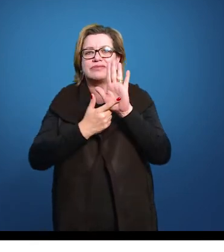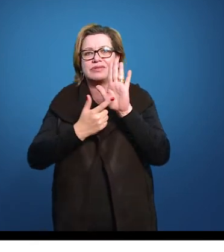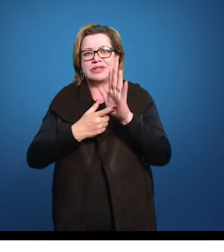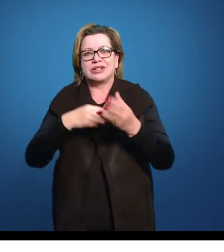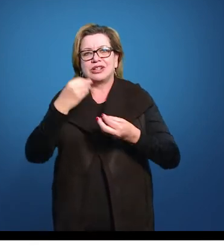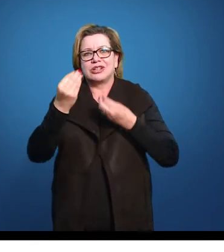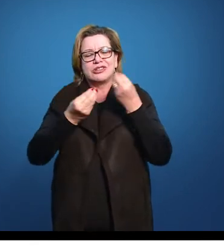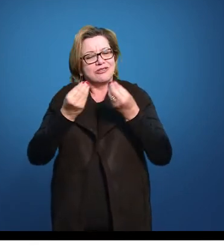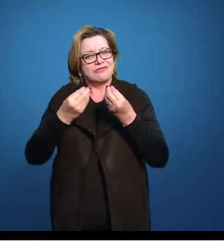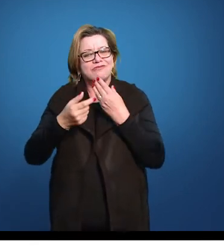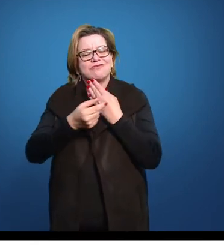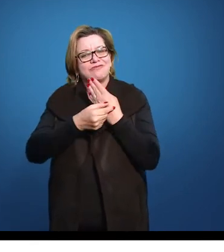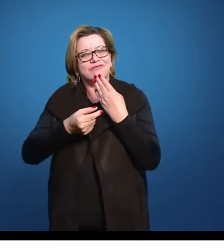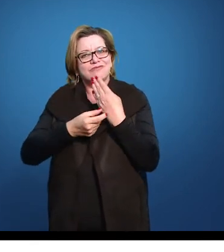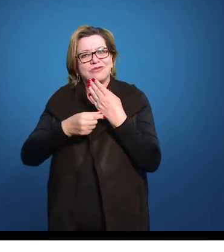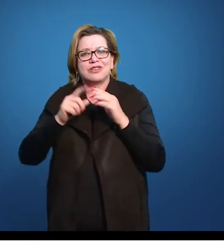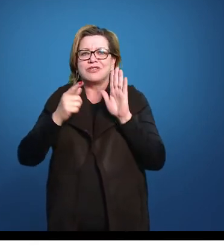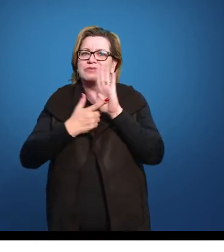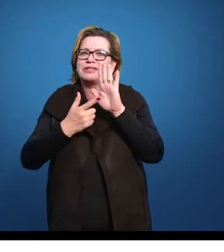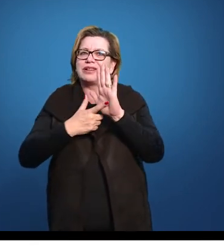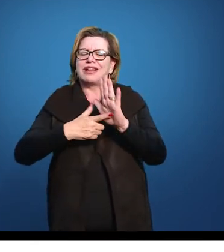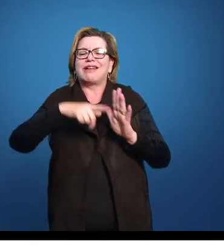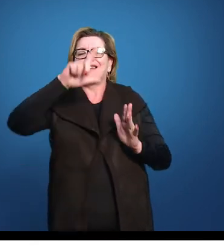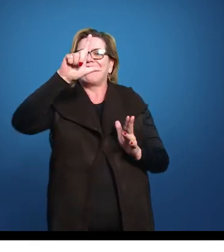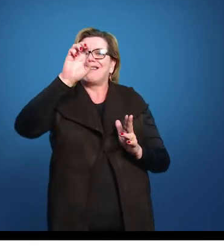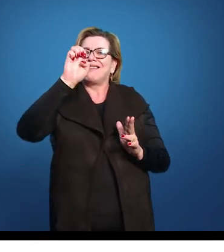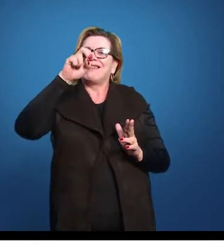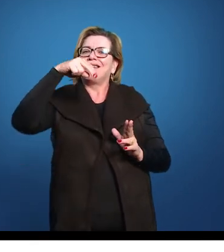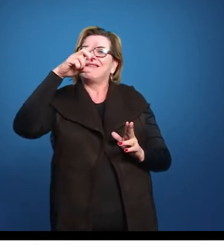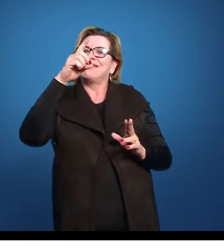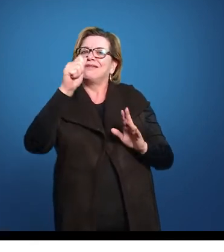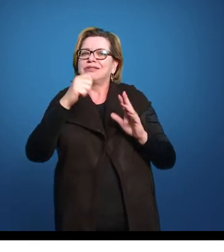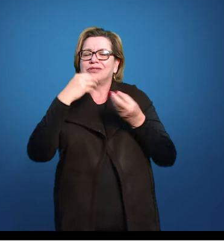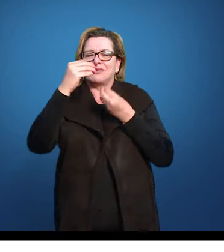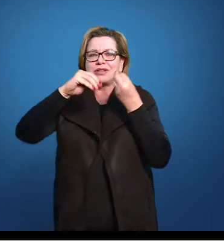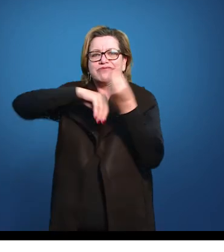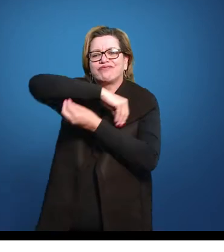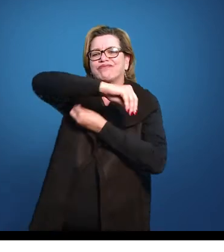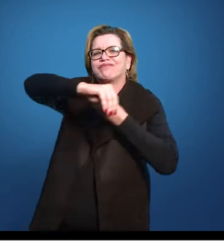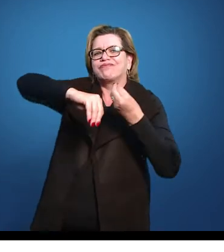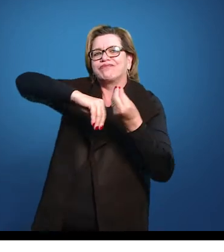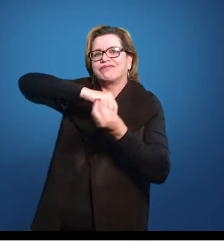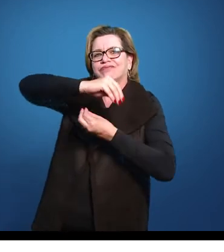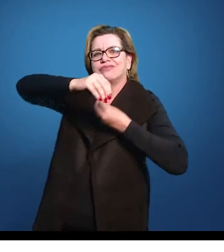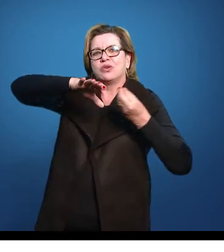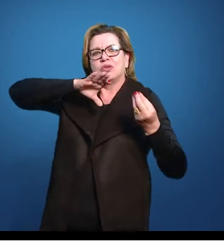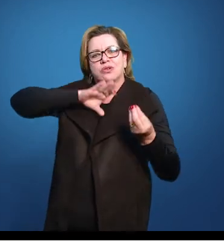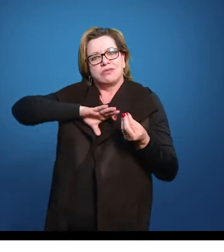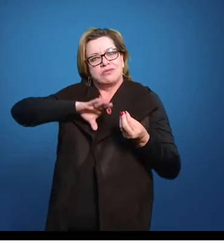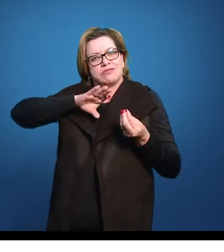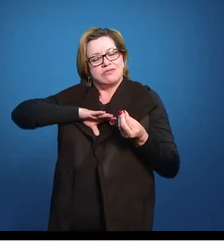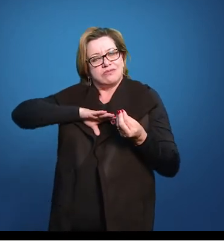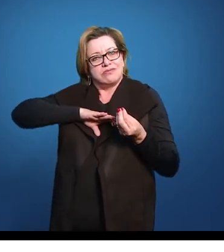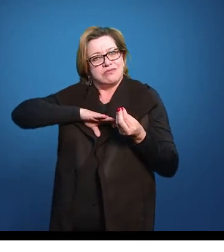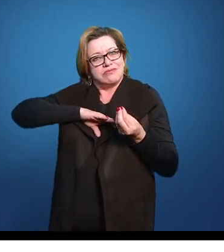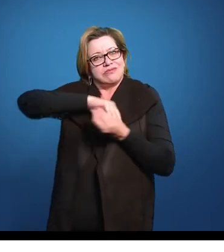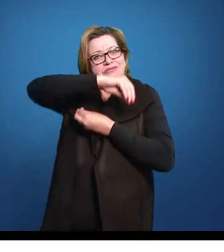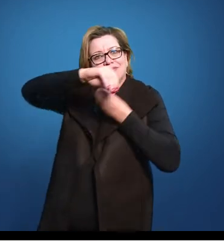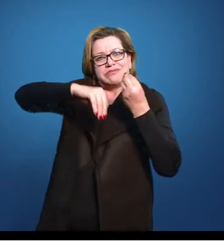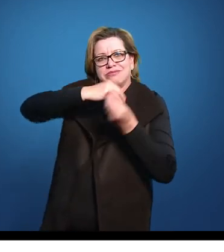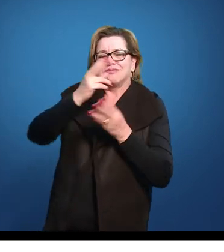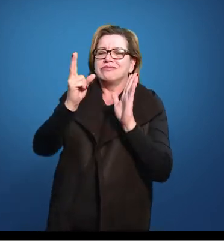o José Delencar mesmo, colocou uma lenda do Ceará, que vai pensar nesse processo de miscigenação entre o português e o indígena.